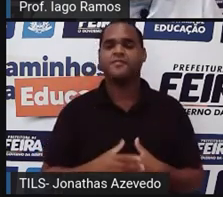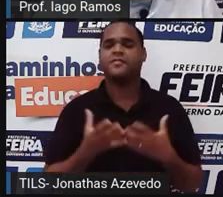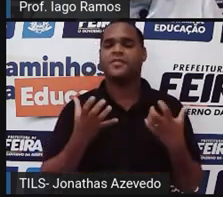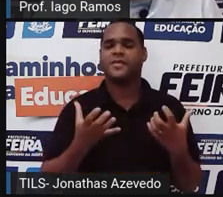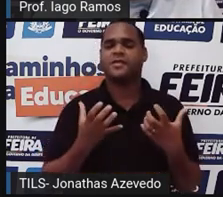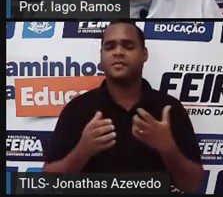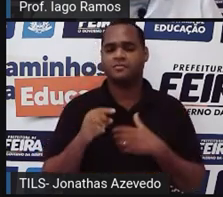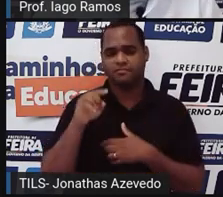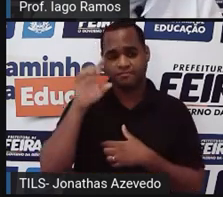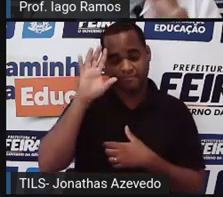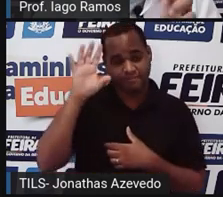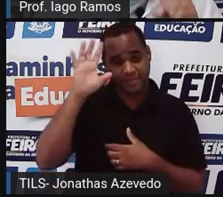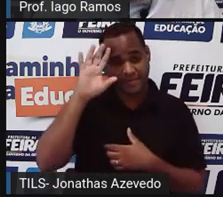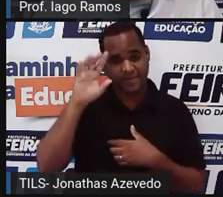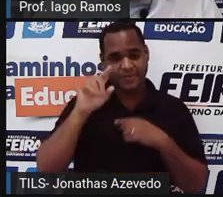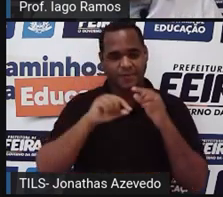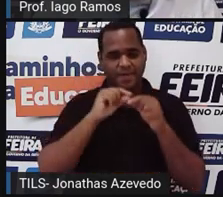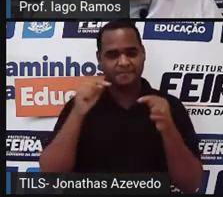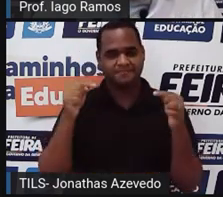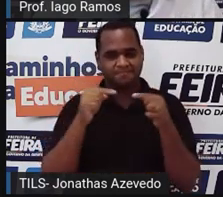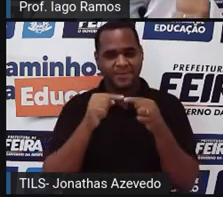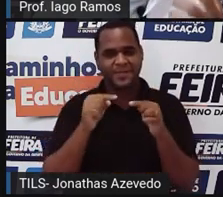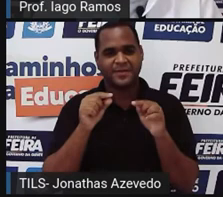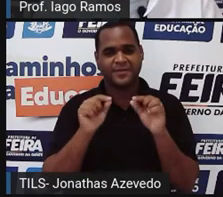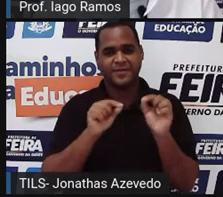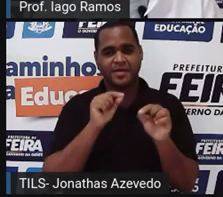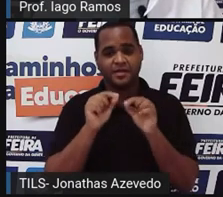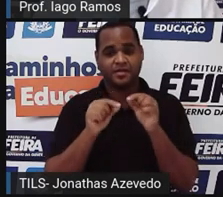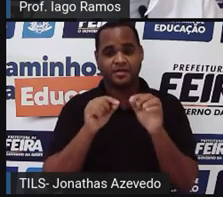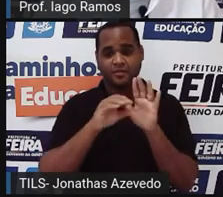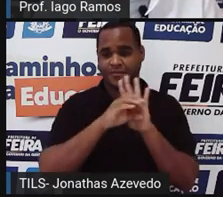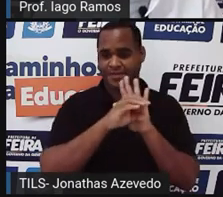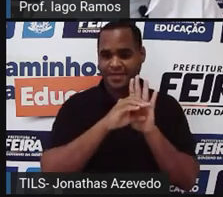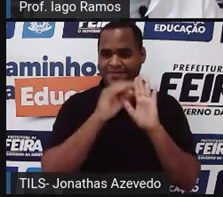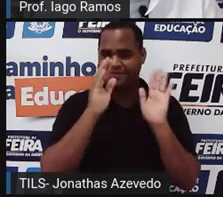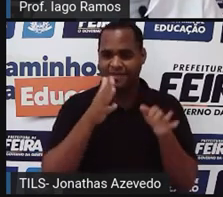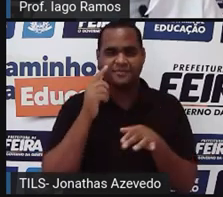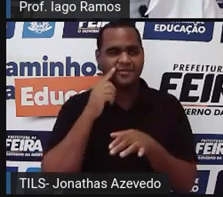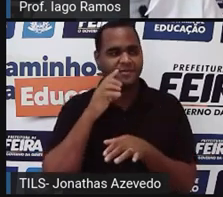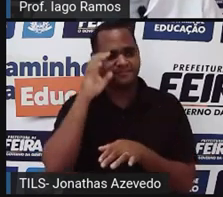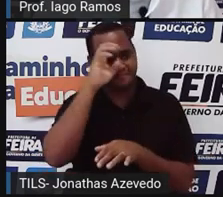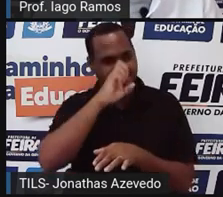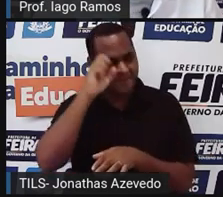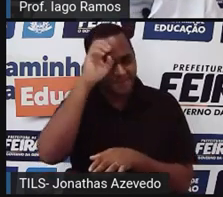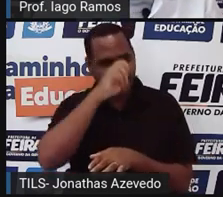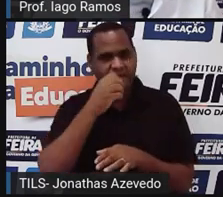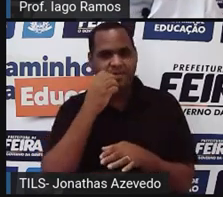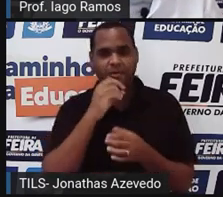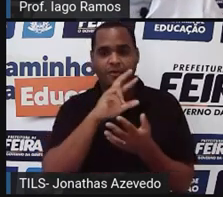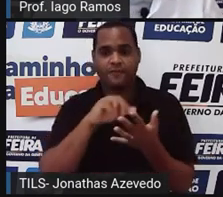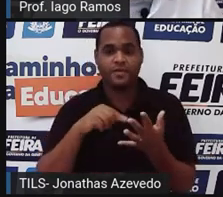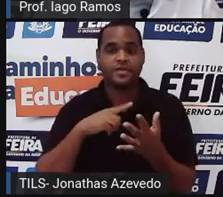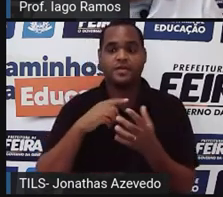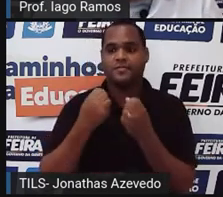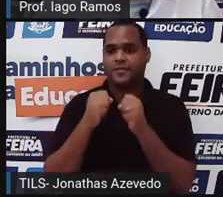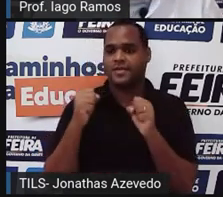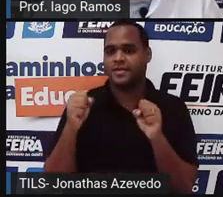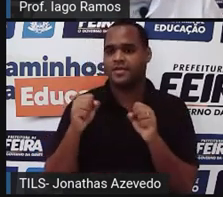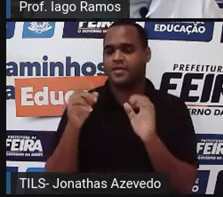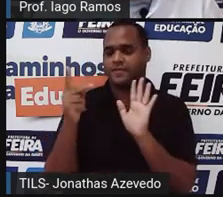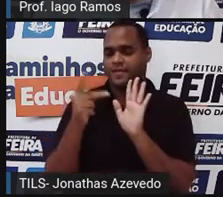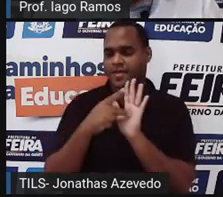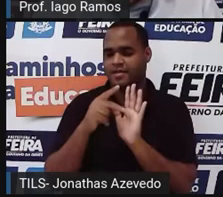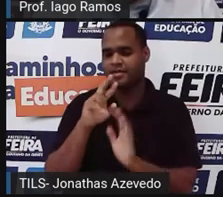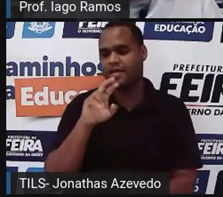pensar essa situação com os conceitos que a gente já aprendeu aqui, de grandeza e de razão,